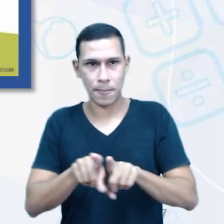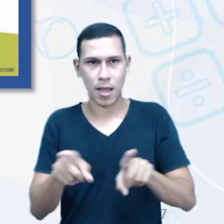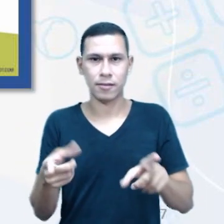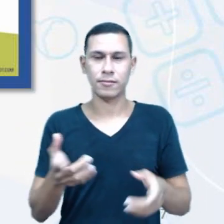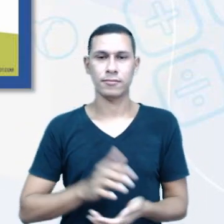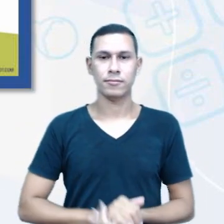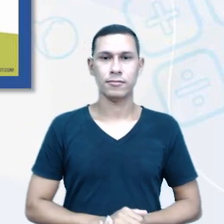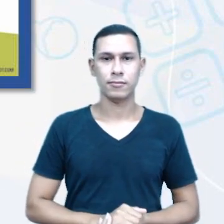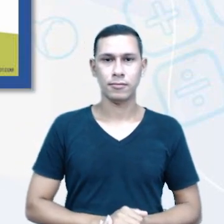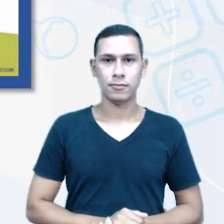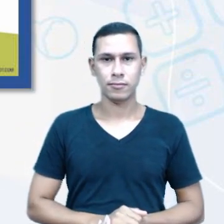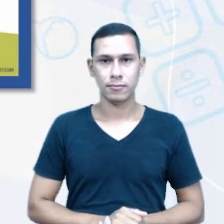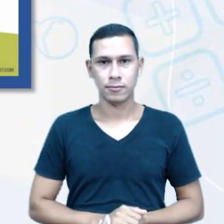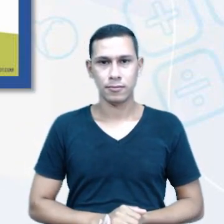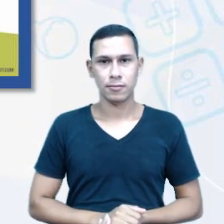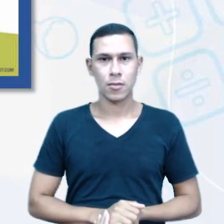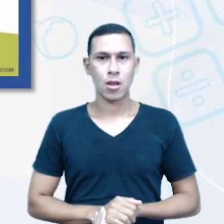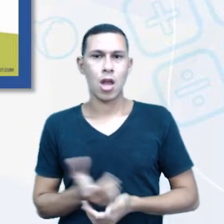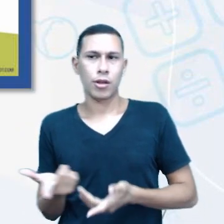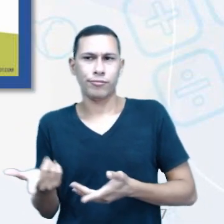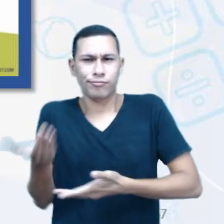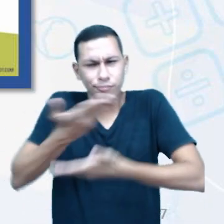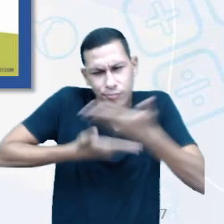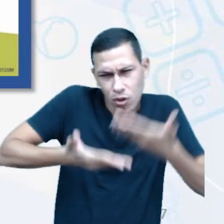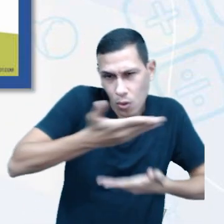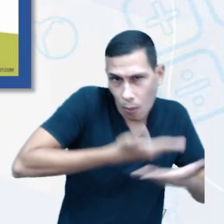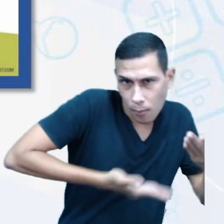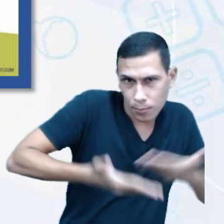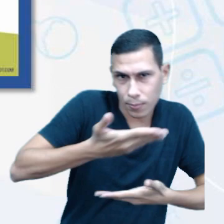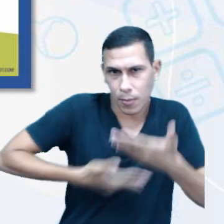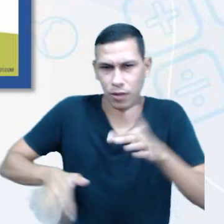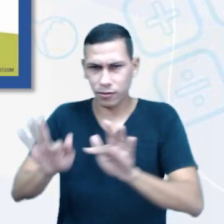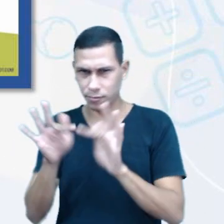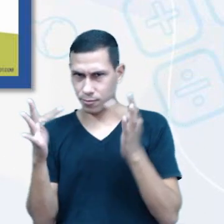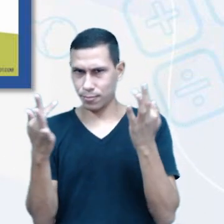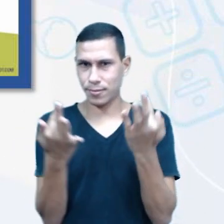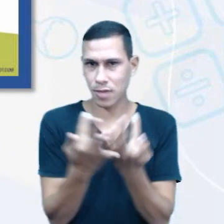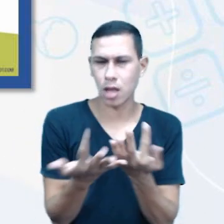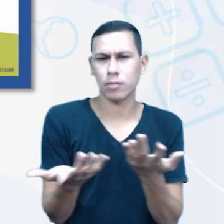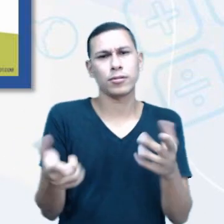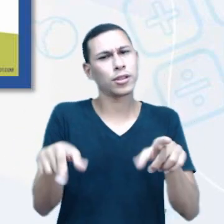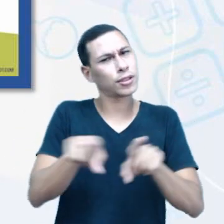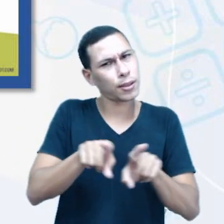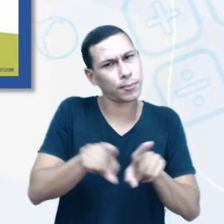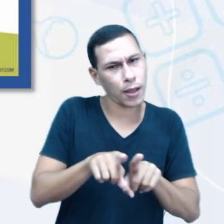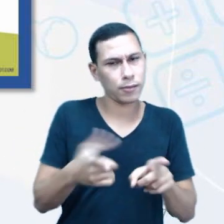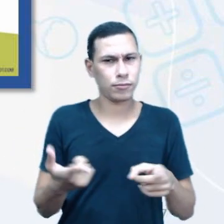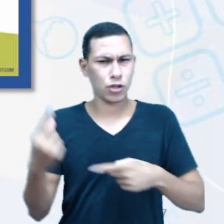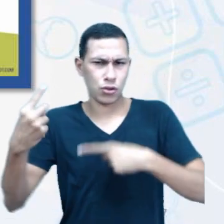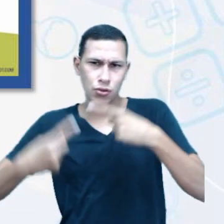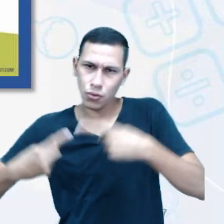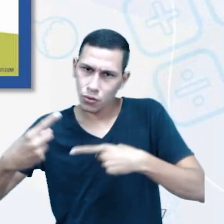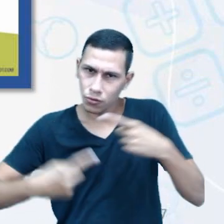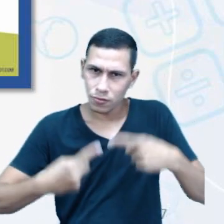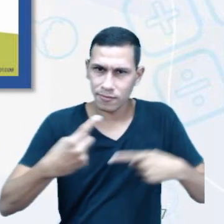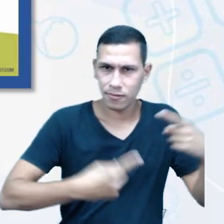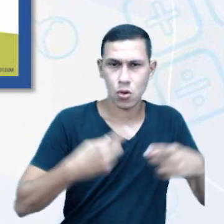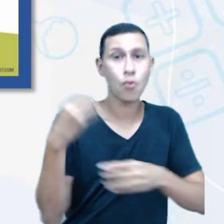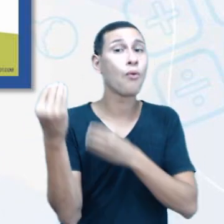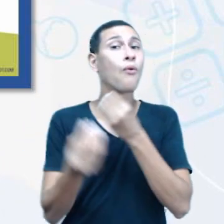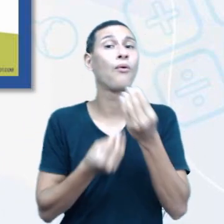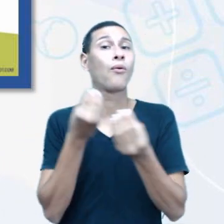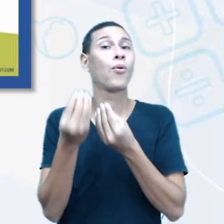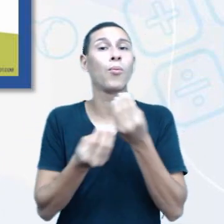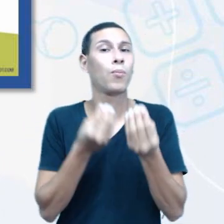tematizou relacionamentos modernos, relacionamentos familiares. E esse aqui, que discutiu como